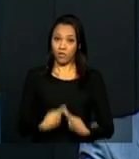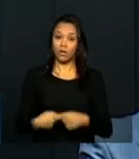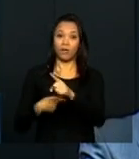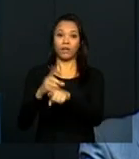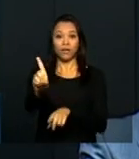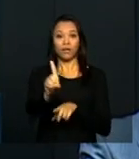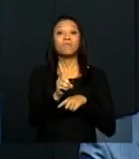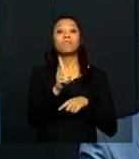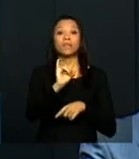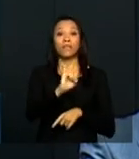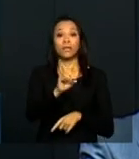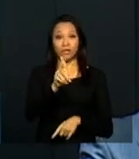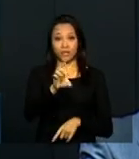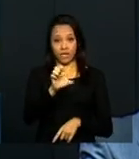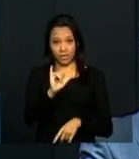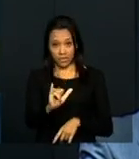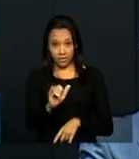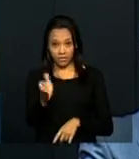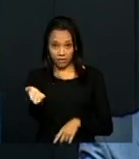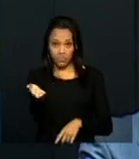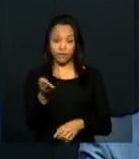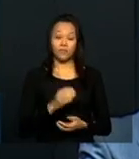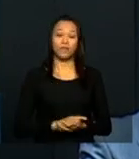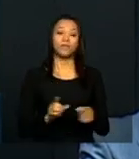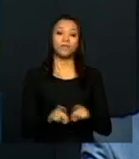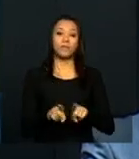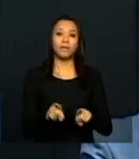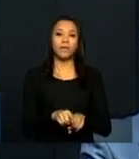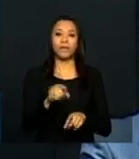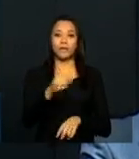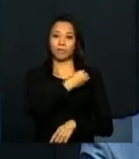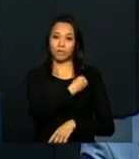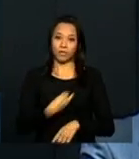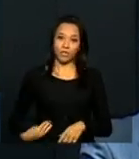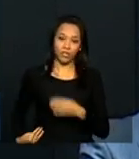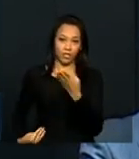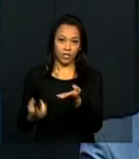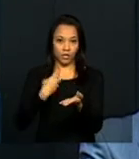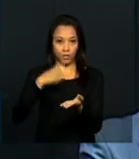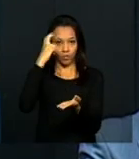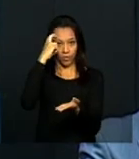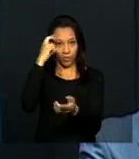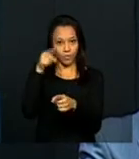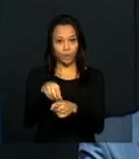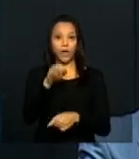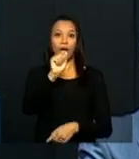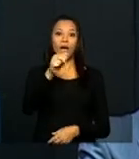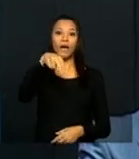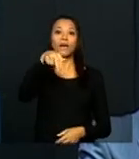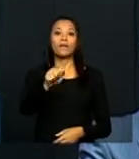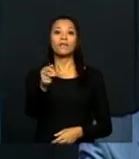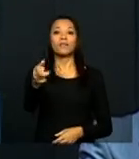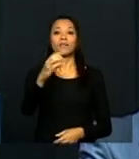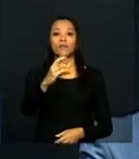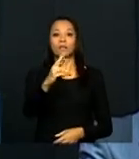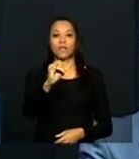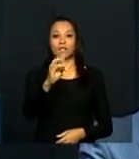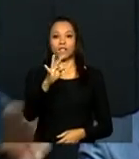projeto, assim como o Paim, a excelentíssima ministra do Estado da Cultura Interina, Ana Cristina Cunha-Wesler,